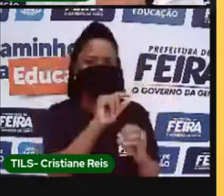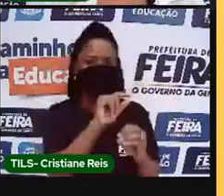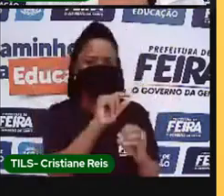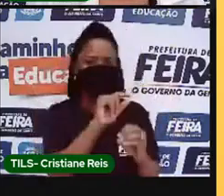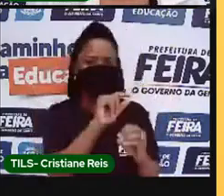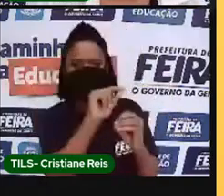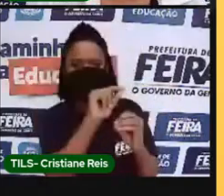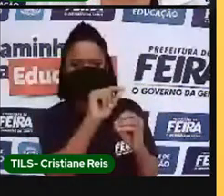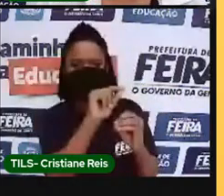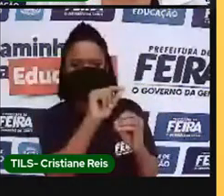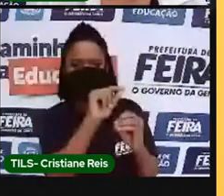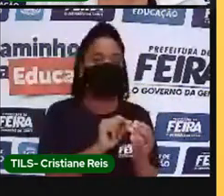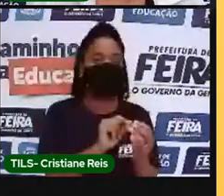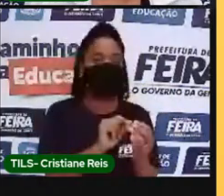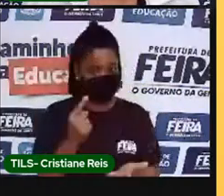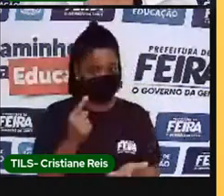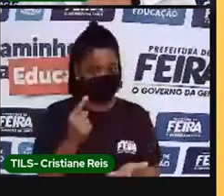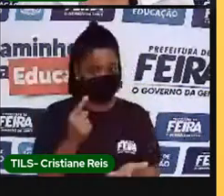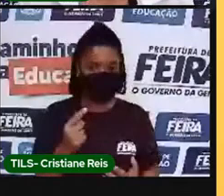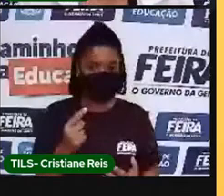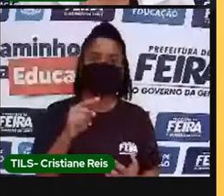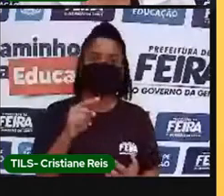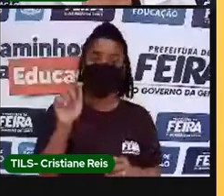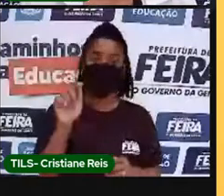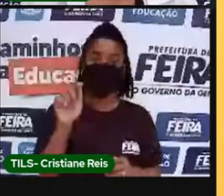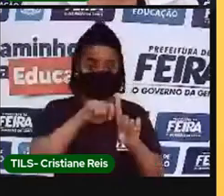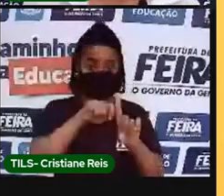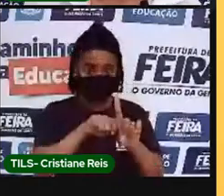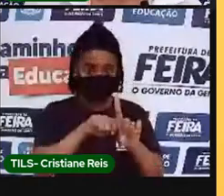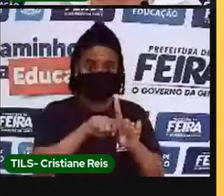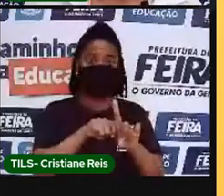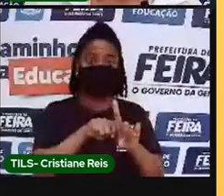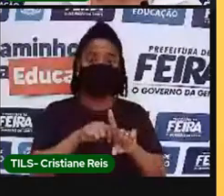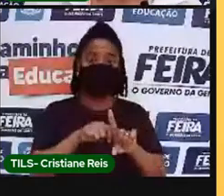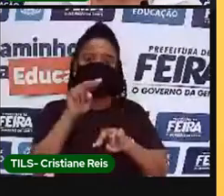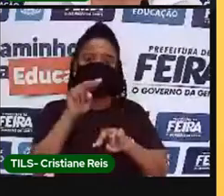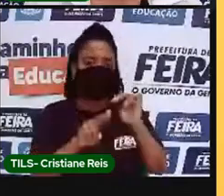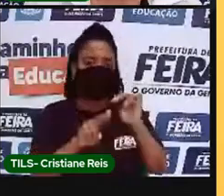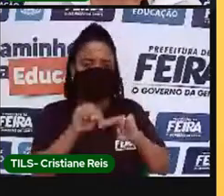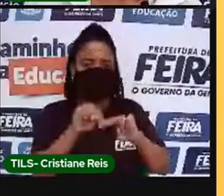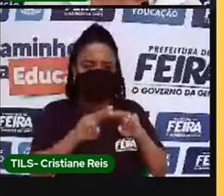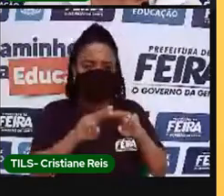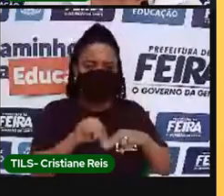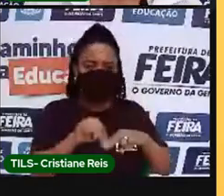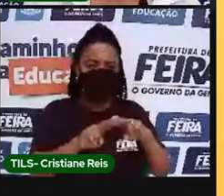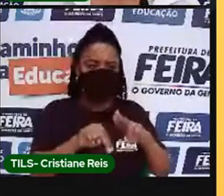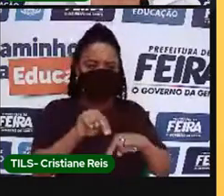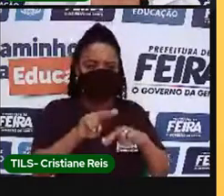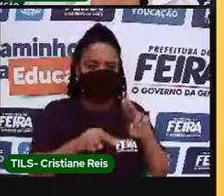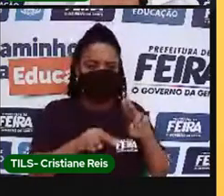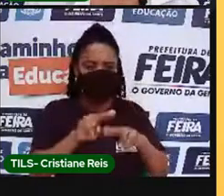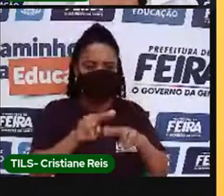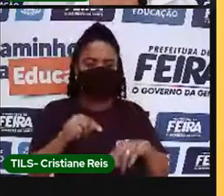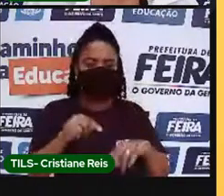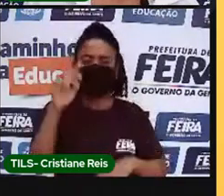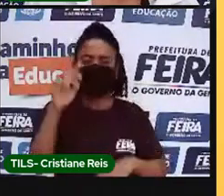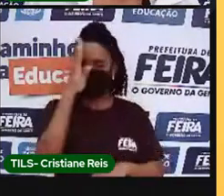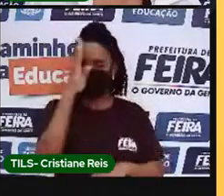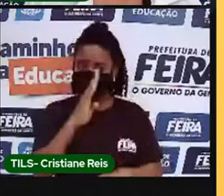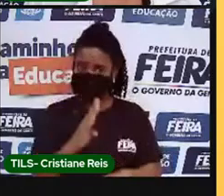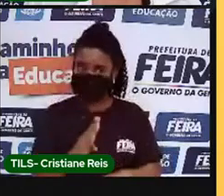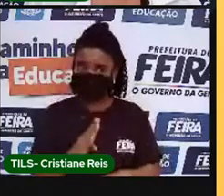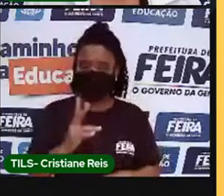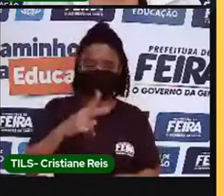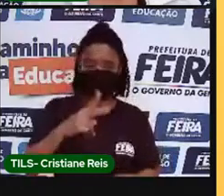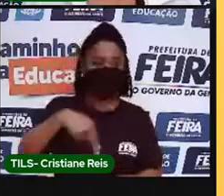ao chegarmos no mês de junho, aqui no Brasil, especificamente no Nordeste,